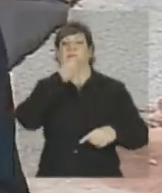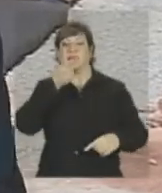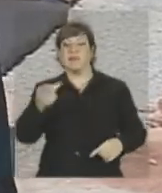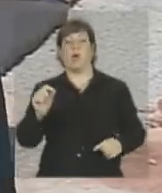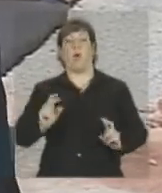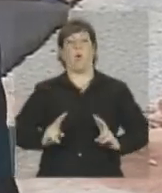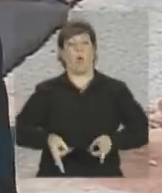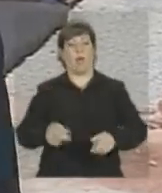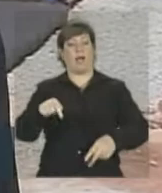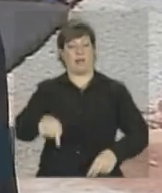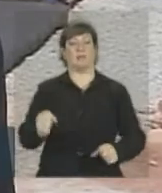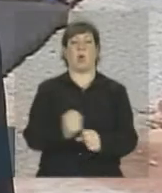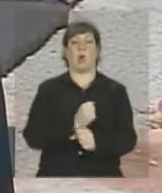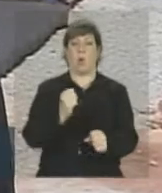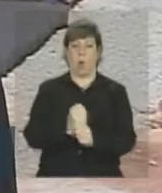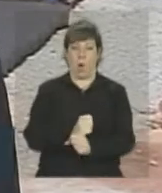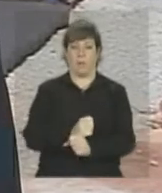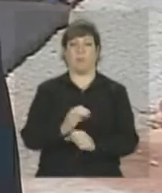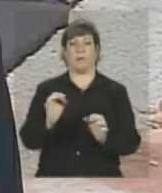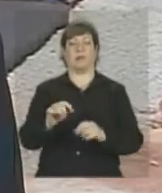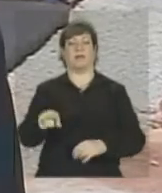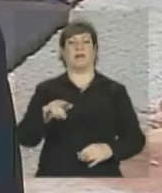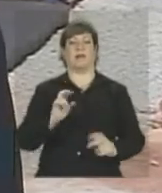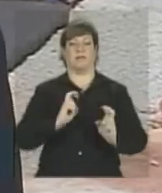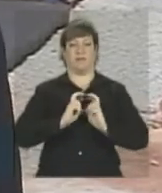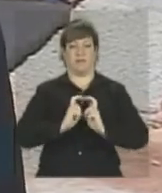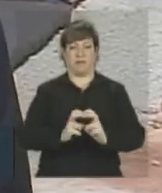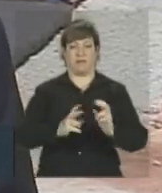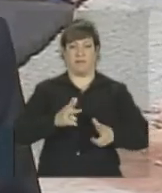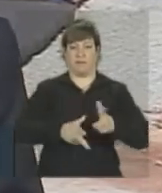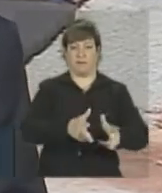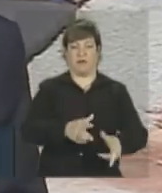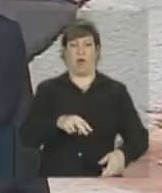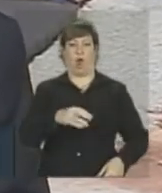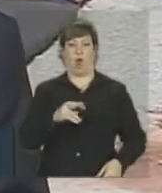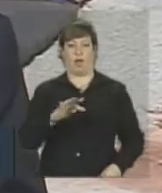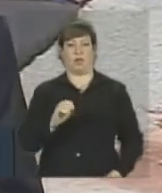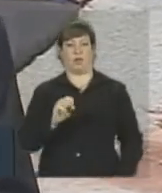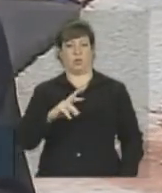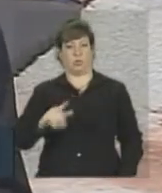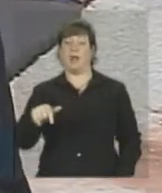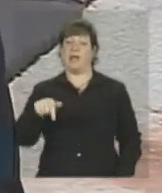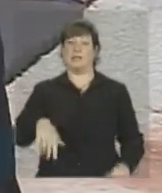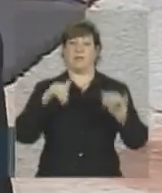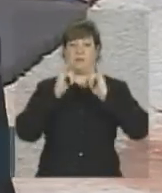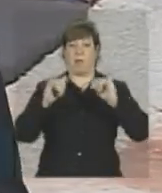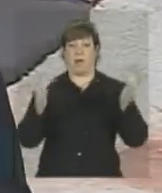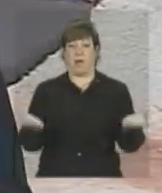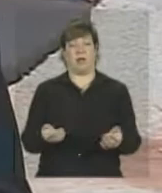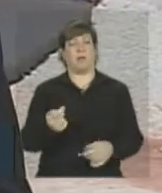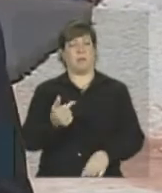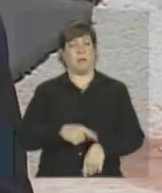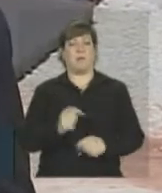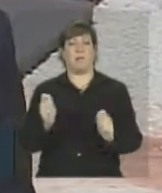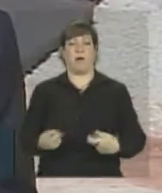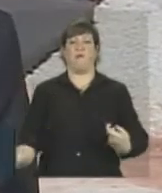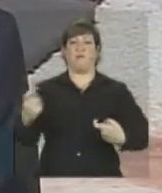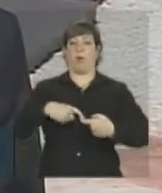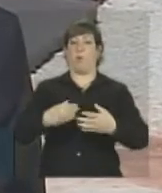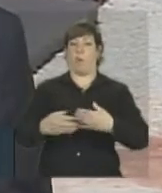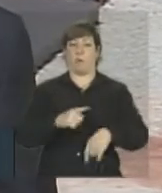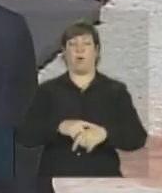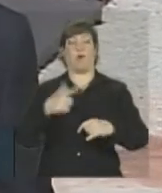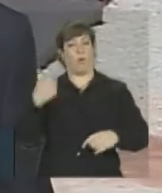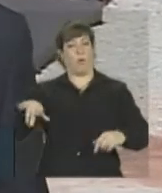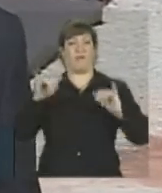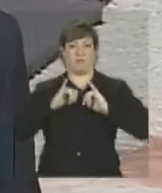a continuação dessas obras da Ferrovia Norte-Sul. São essas as informações de momento. Daqui a pouco, nós podemos retornar